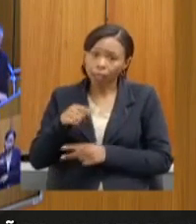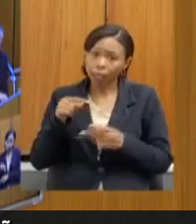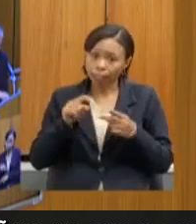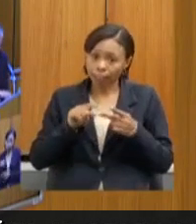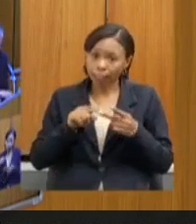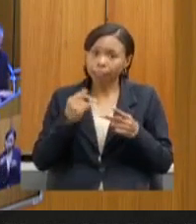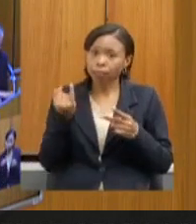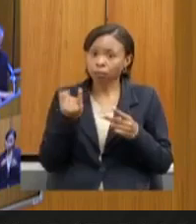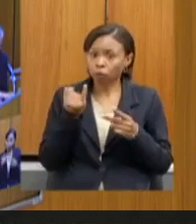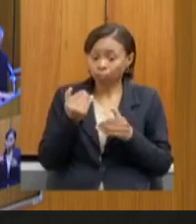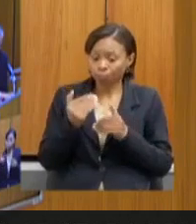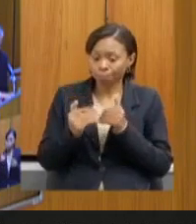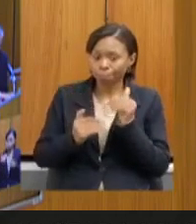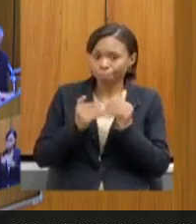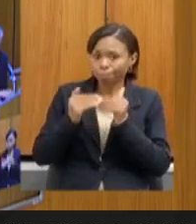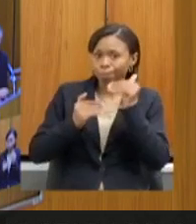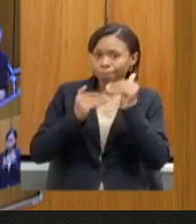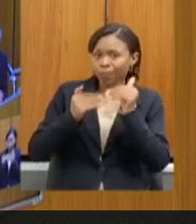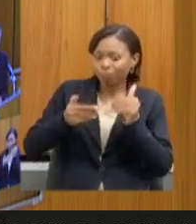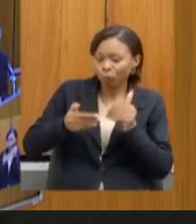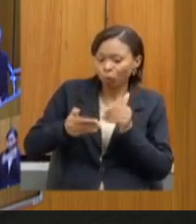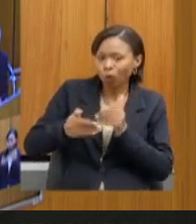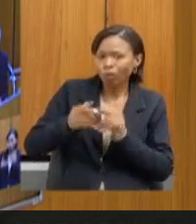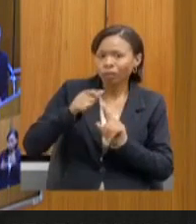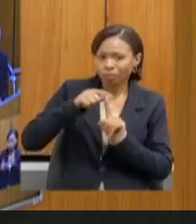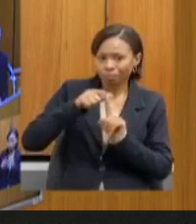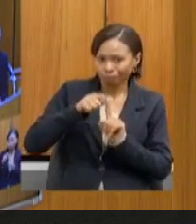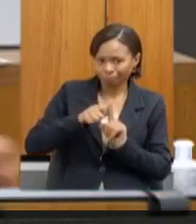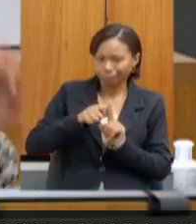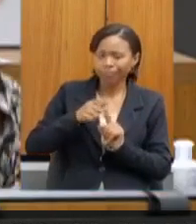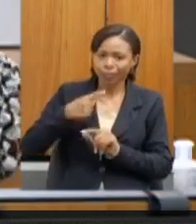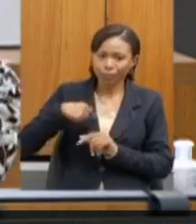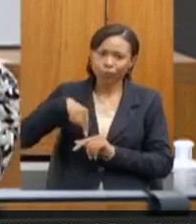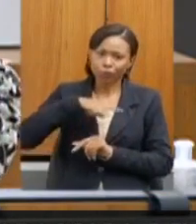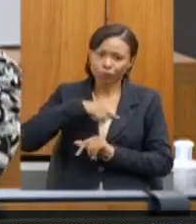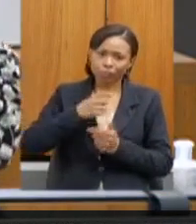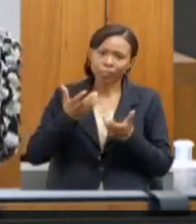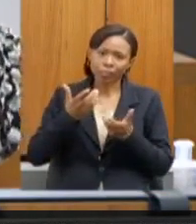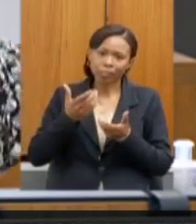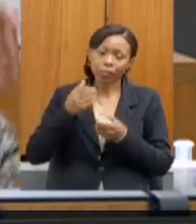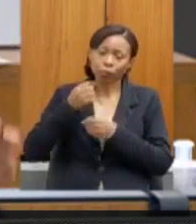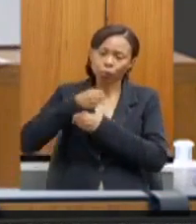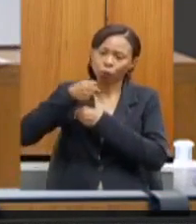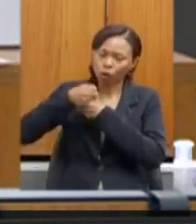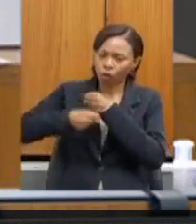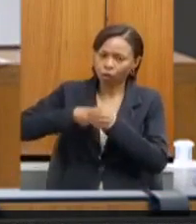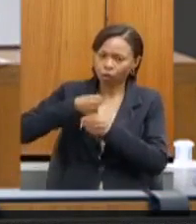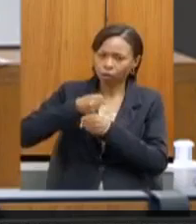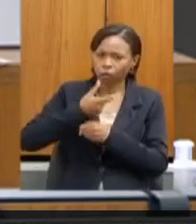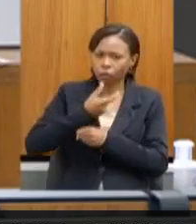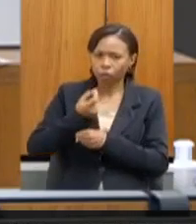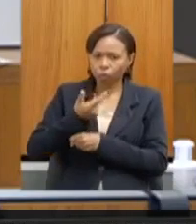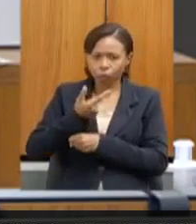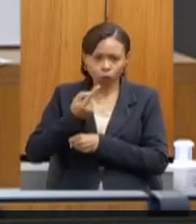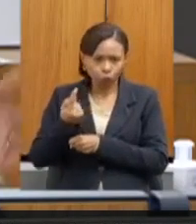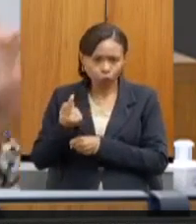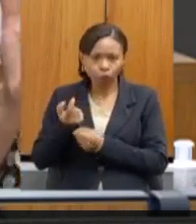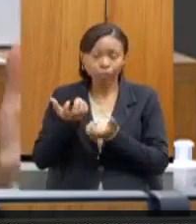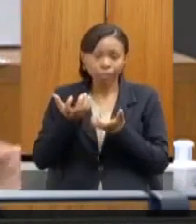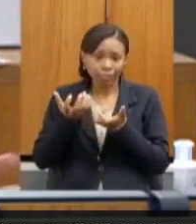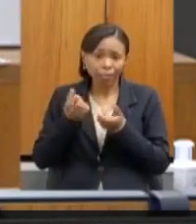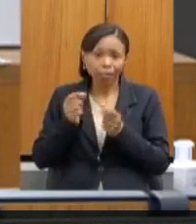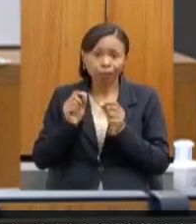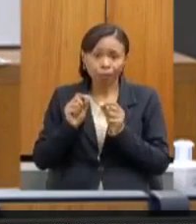de avanço para o próximo mês que a gente pretende, em 2021, ter um grande